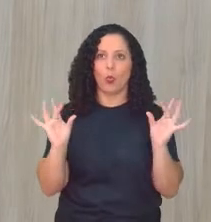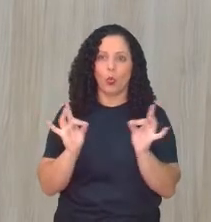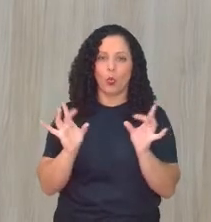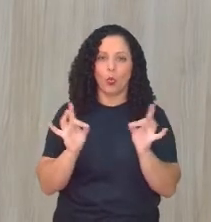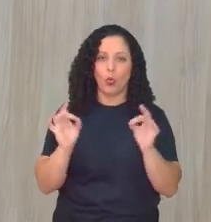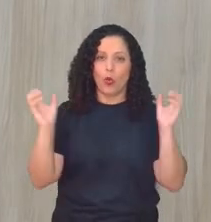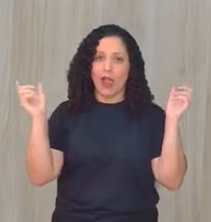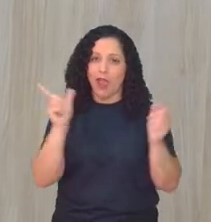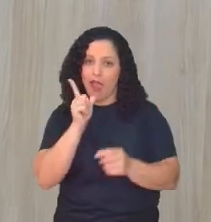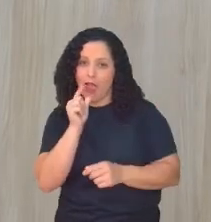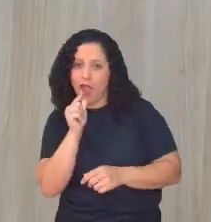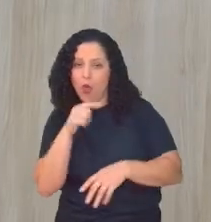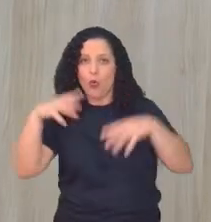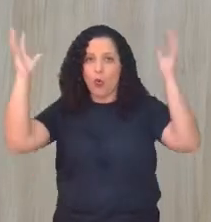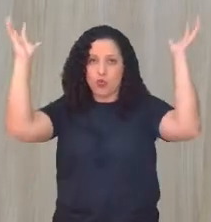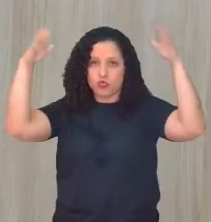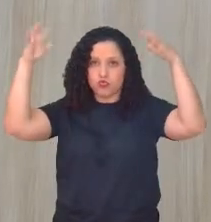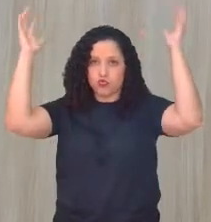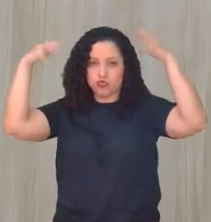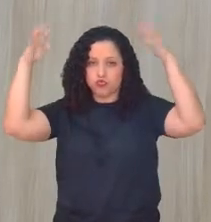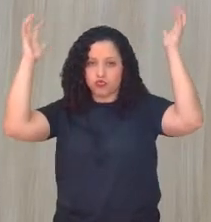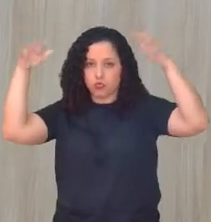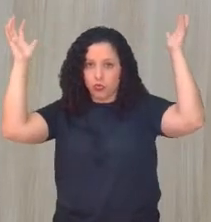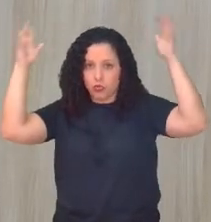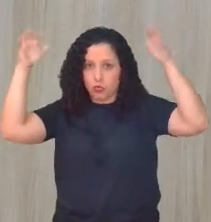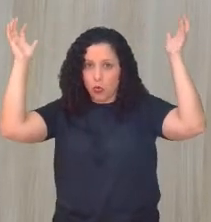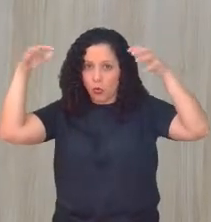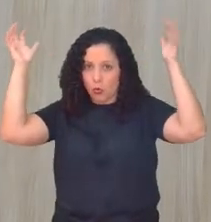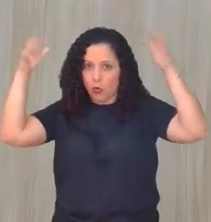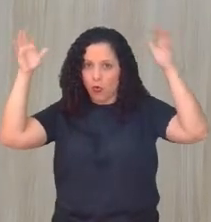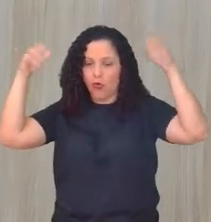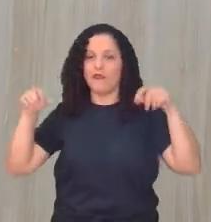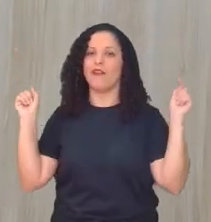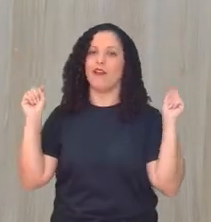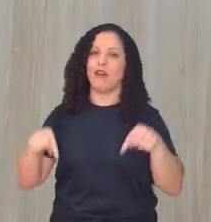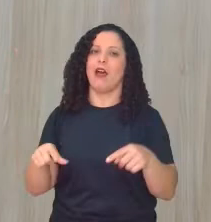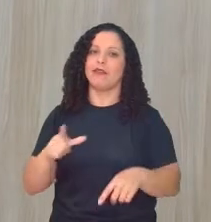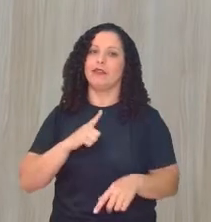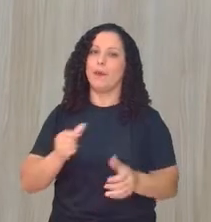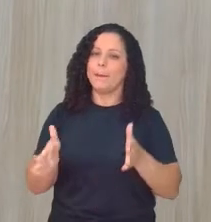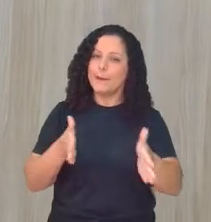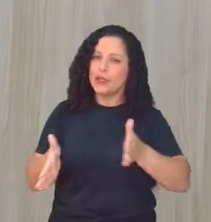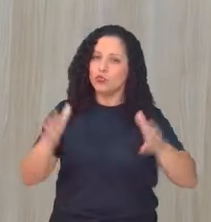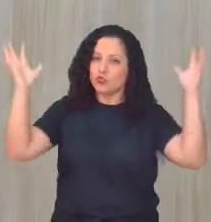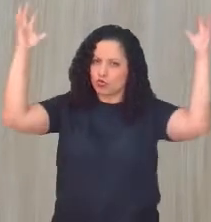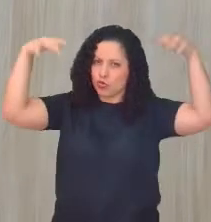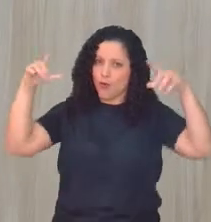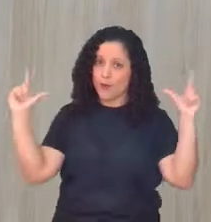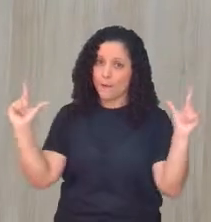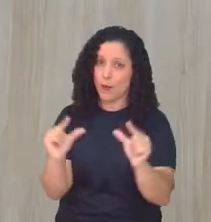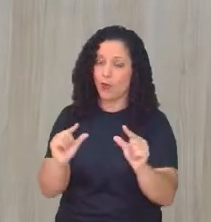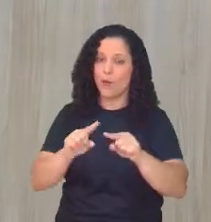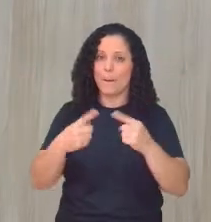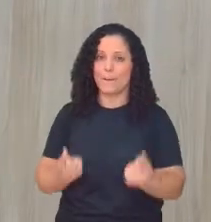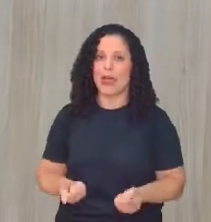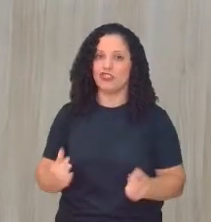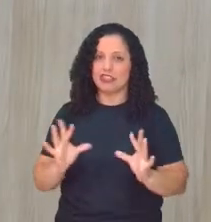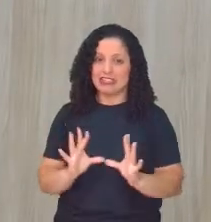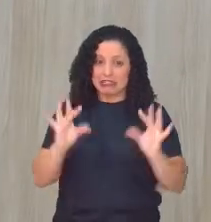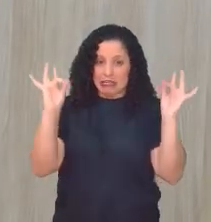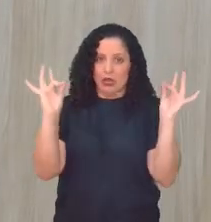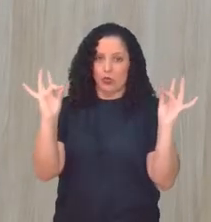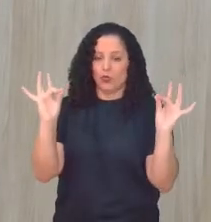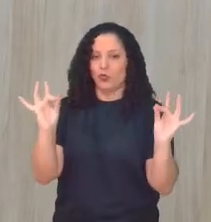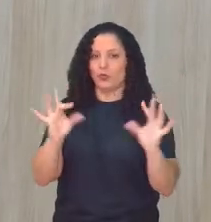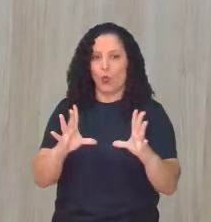chuvas. O ano inteiro, não vai dizer que tem uma estação seca. Tem uma estação que chove menos. Mas não pode se dizer que uma estação seca, como